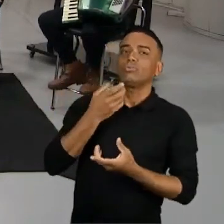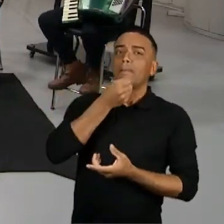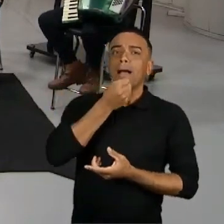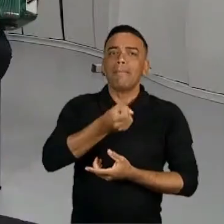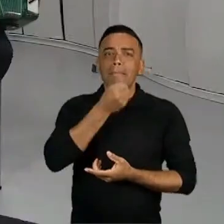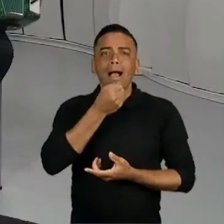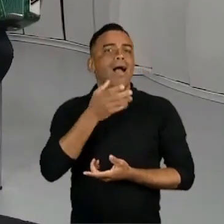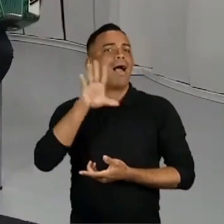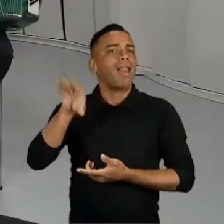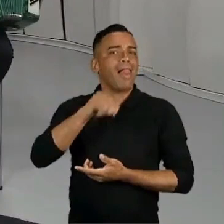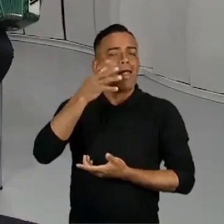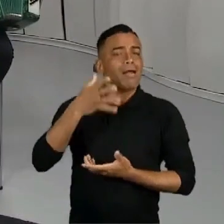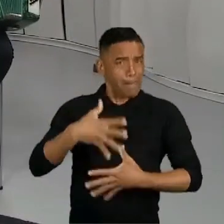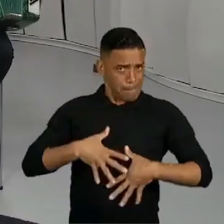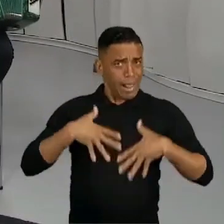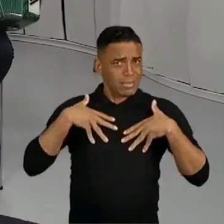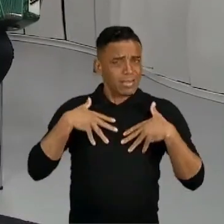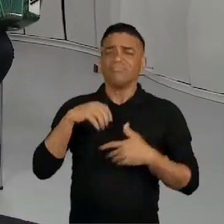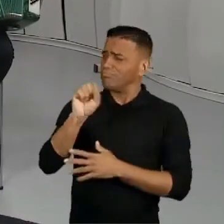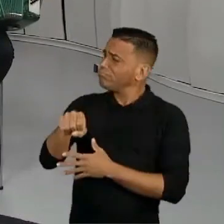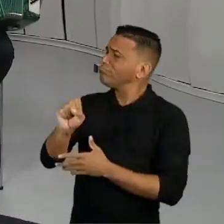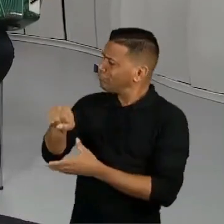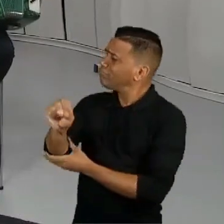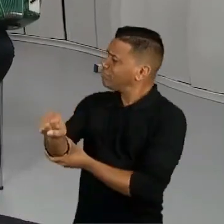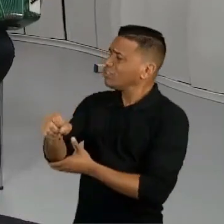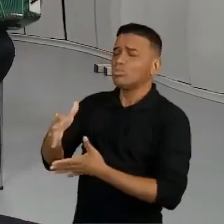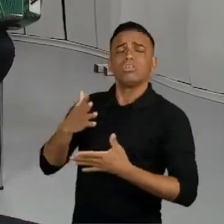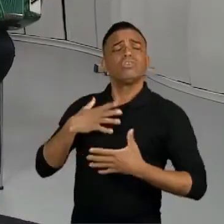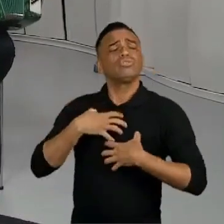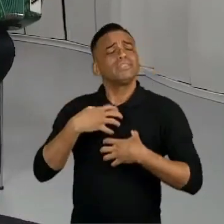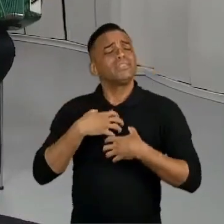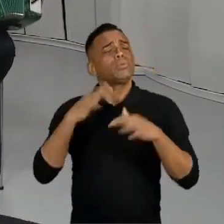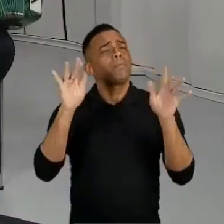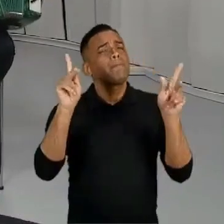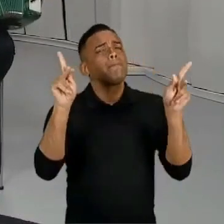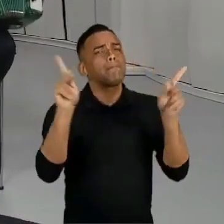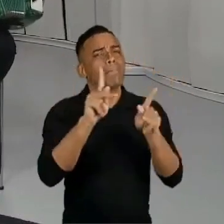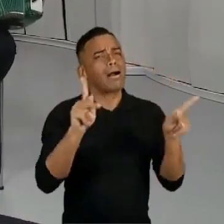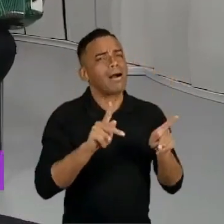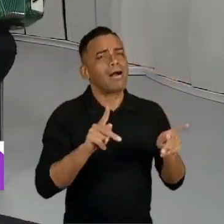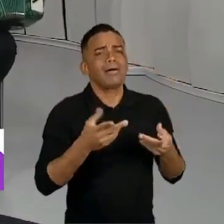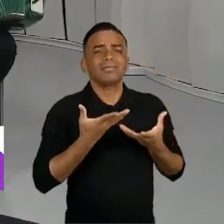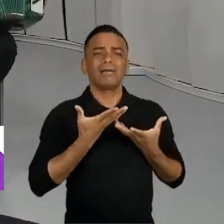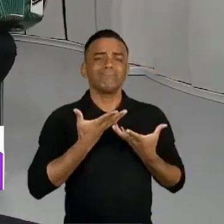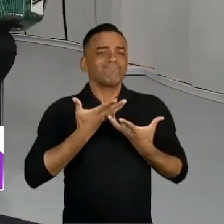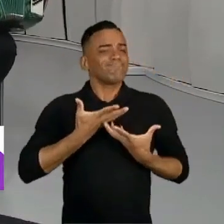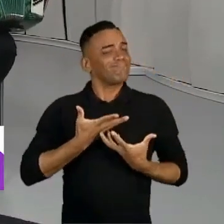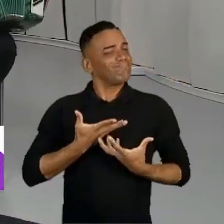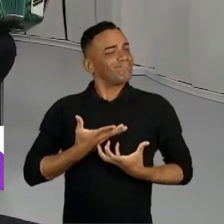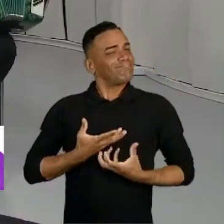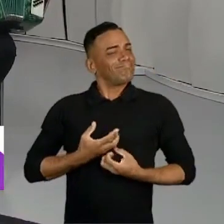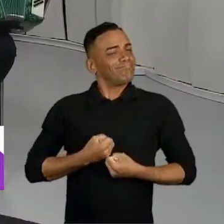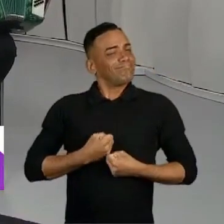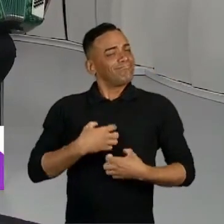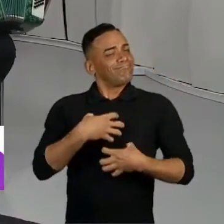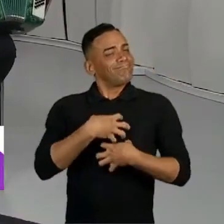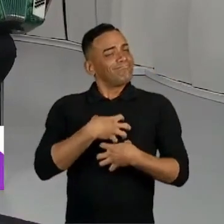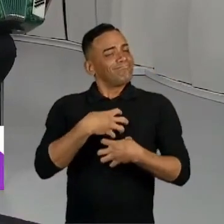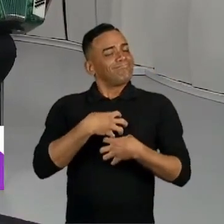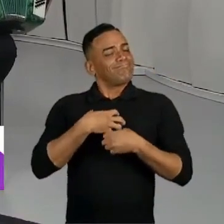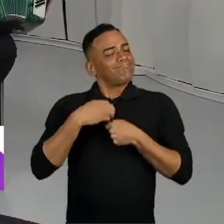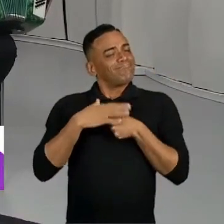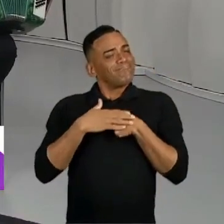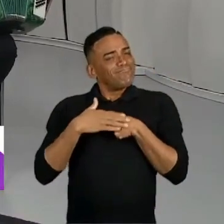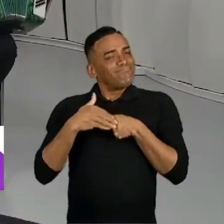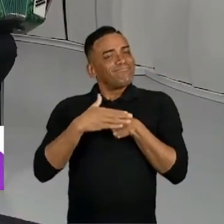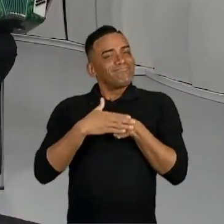É bom? Ah, com certeza. Eu me sinto em paz, como se eu tivesse sido acolhido. Uma sensação de aconchego.